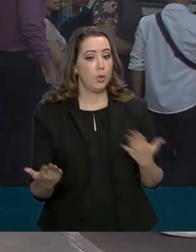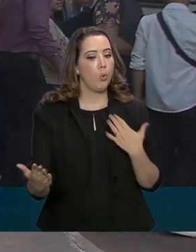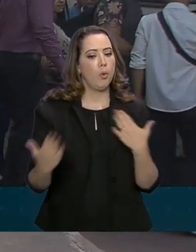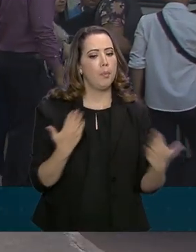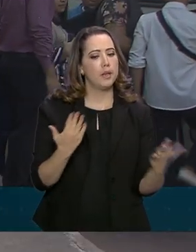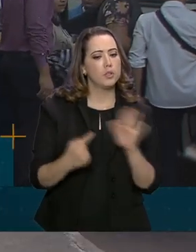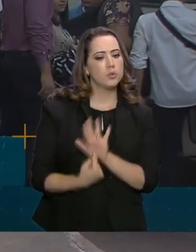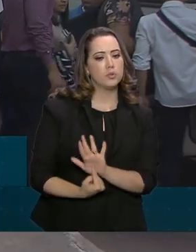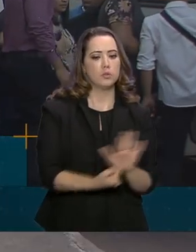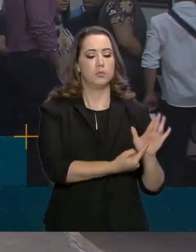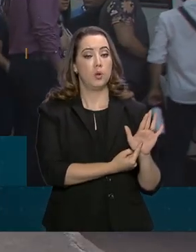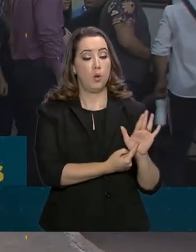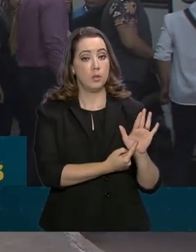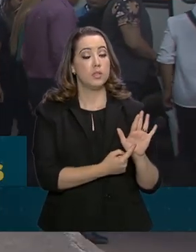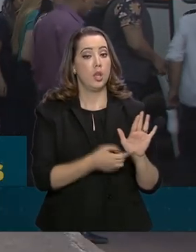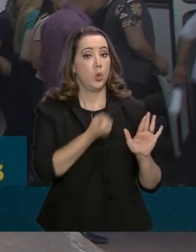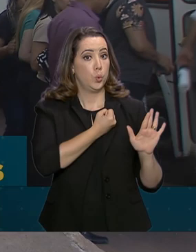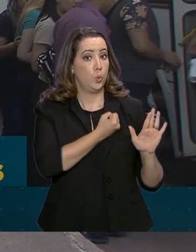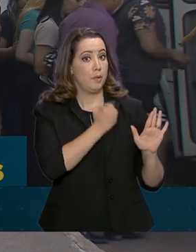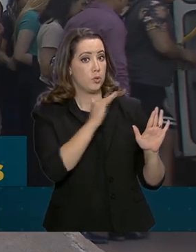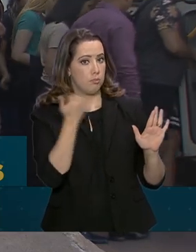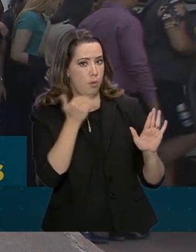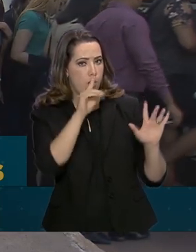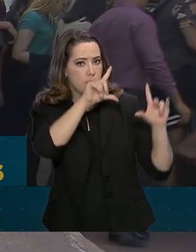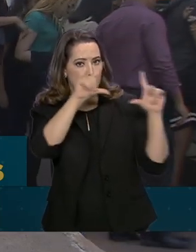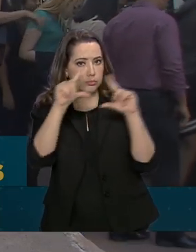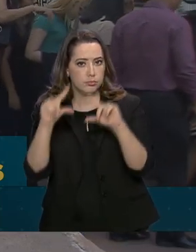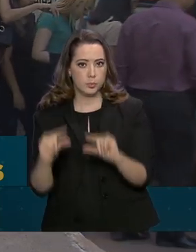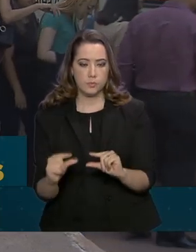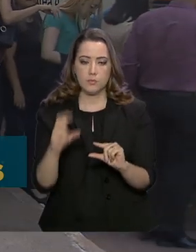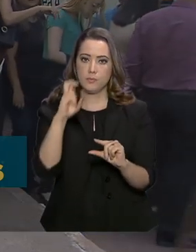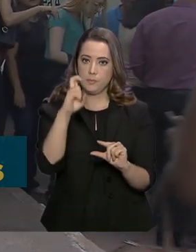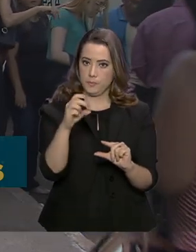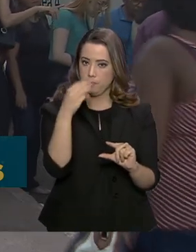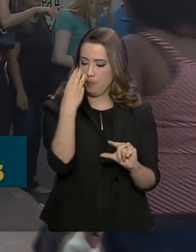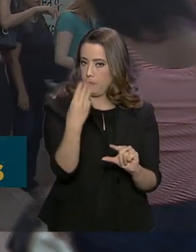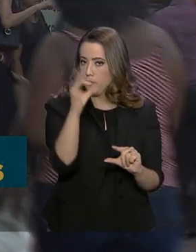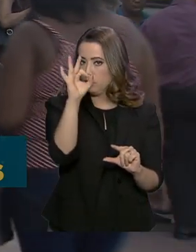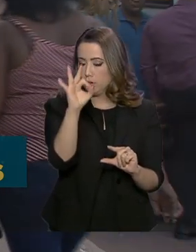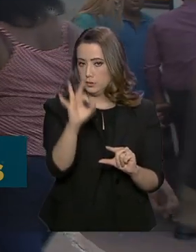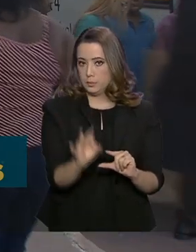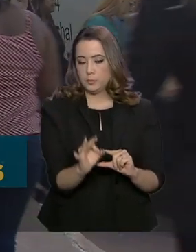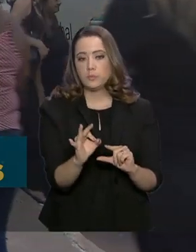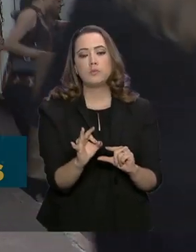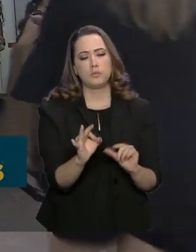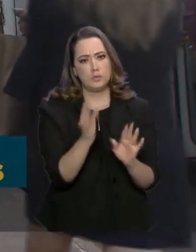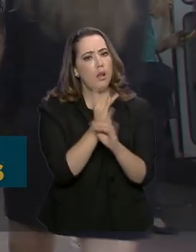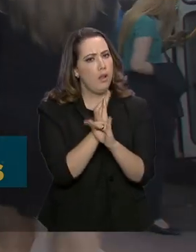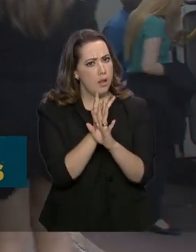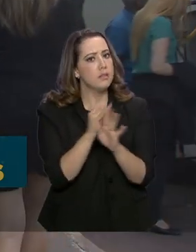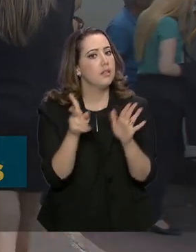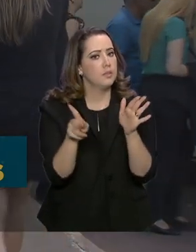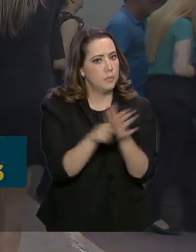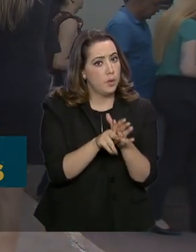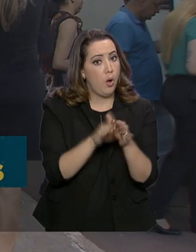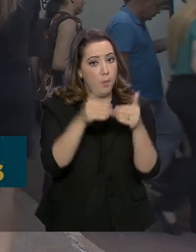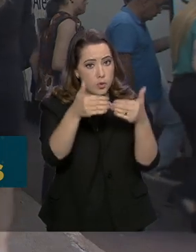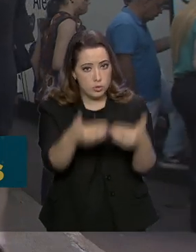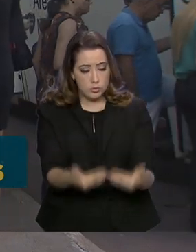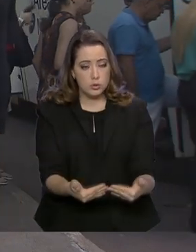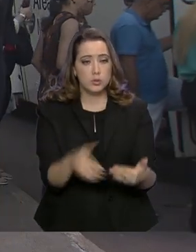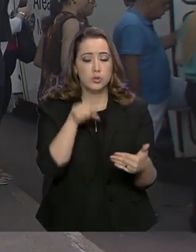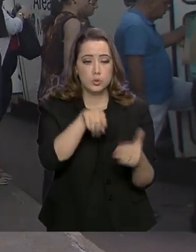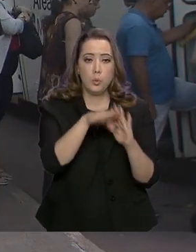que o número de homicídios caiu 53% nos municípios que participam do Enfrente